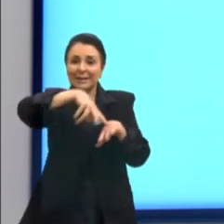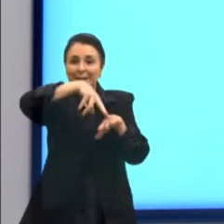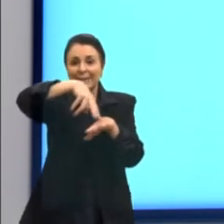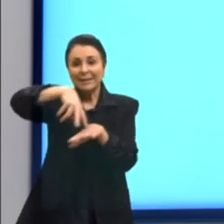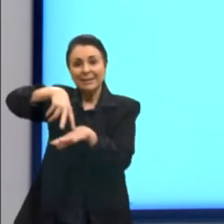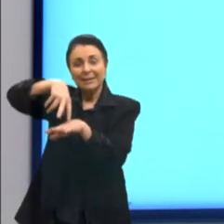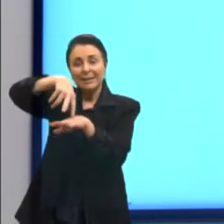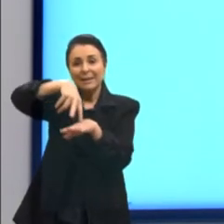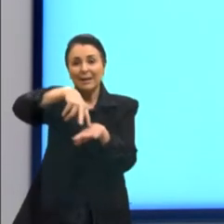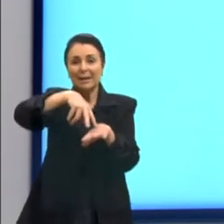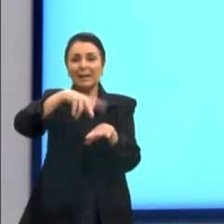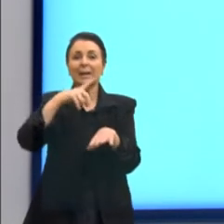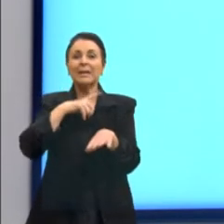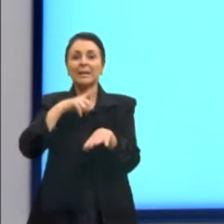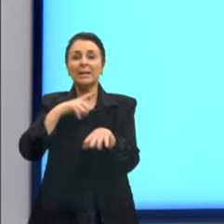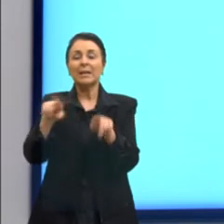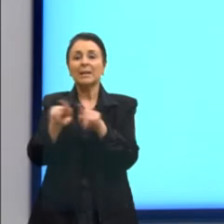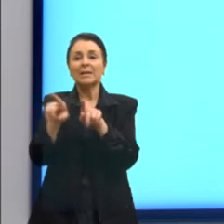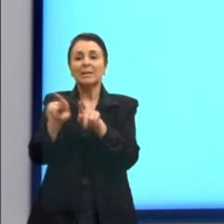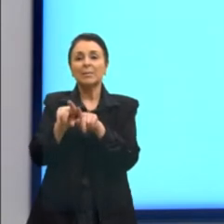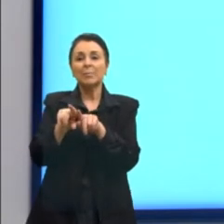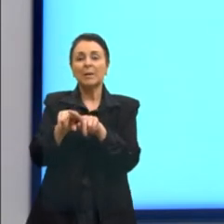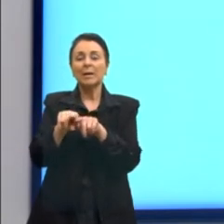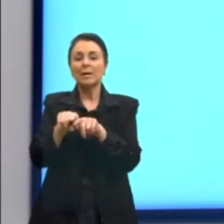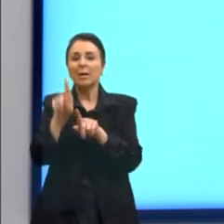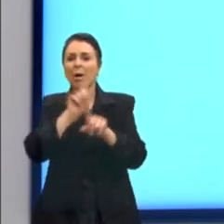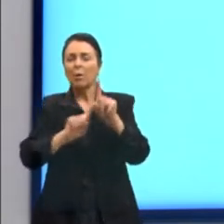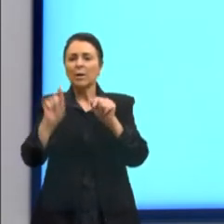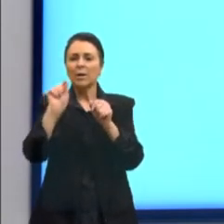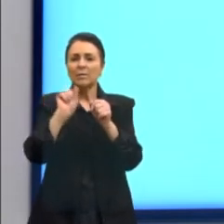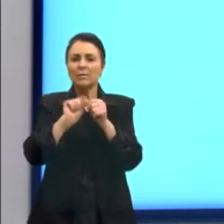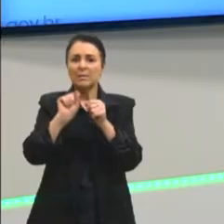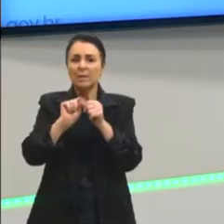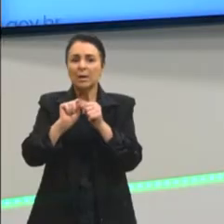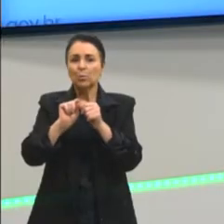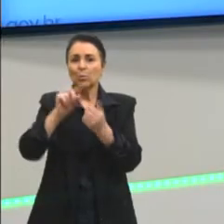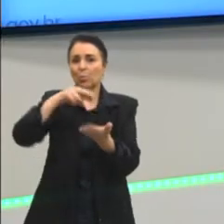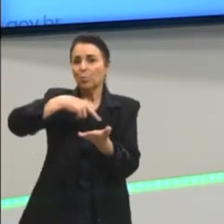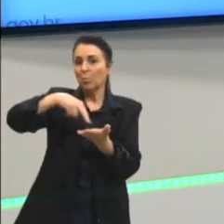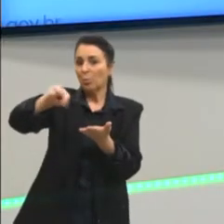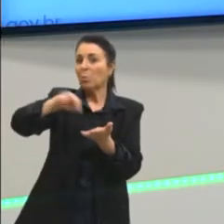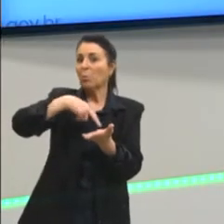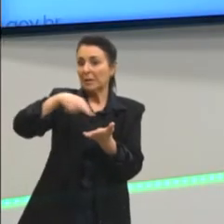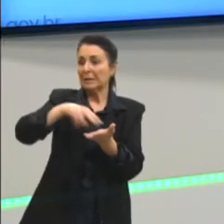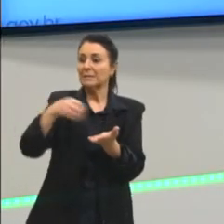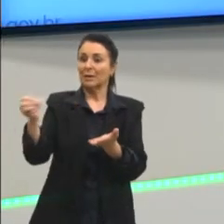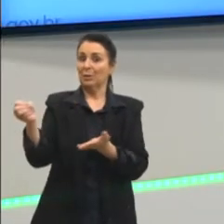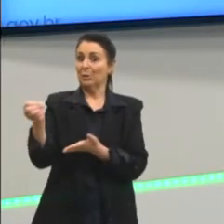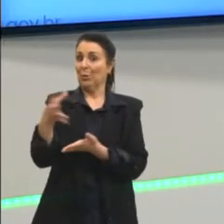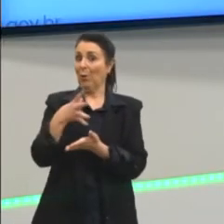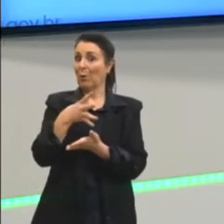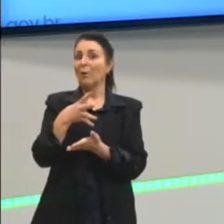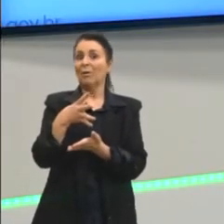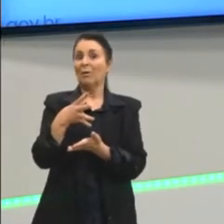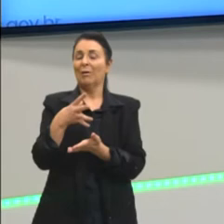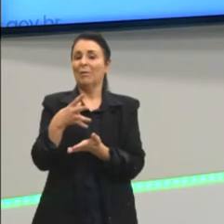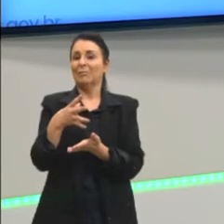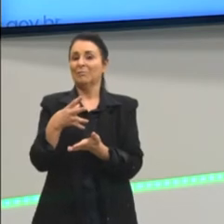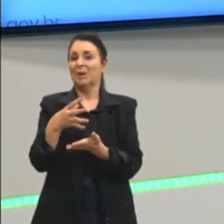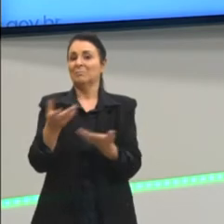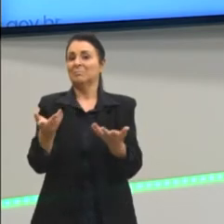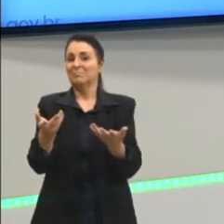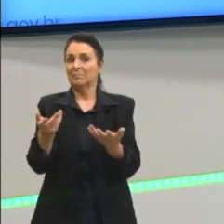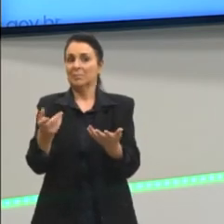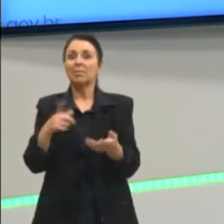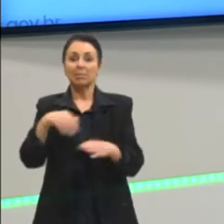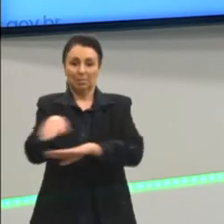e aqui, por fim, alguém fazendo o que a gente chama de dança moderna. As danças se popularizaram aí nas